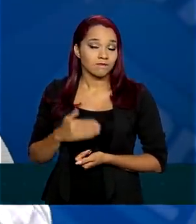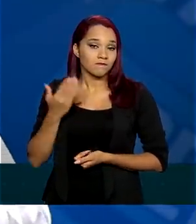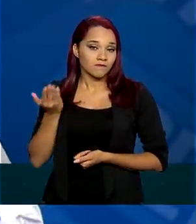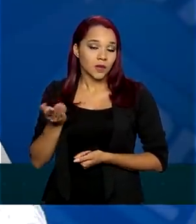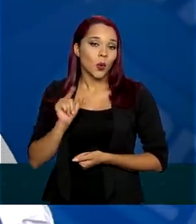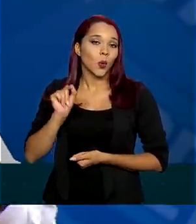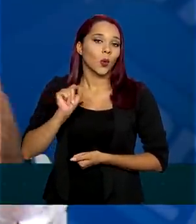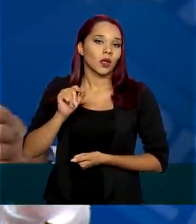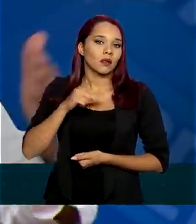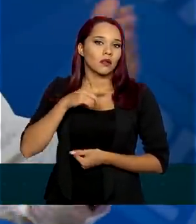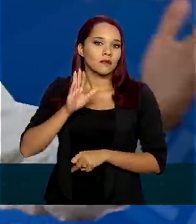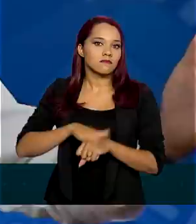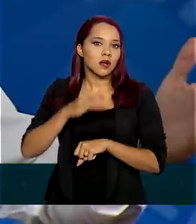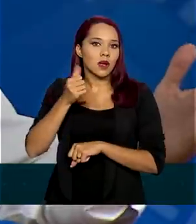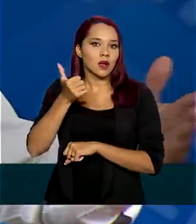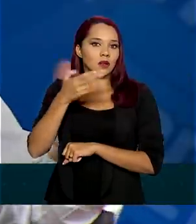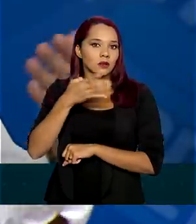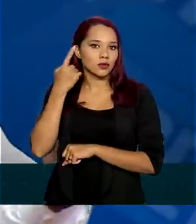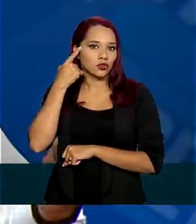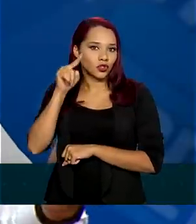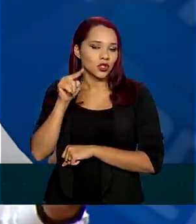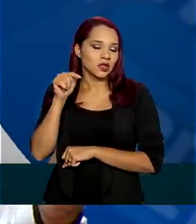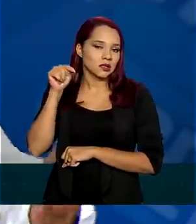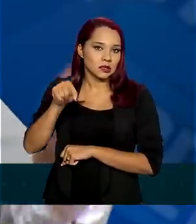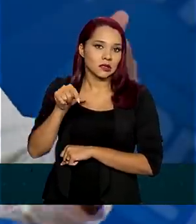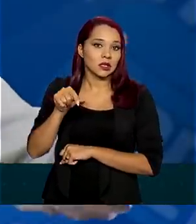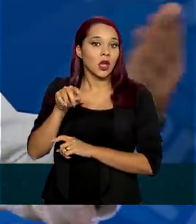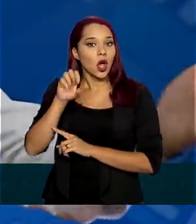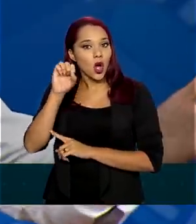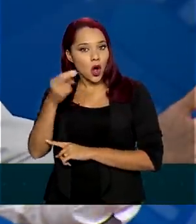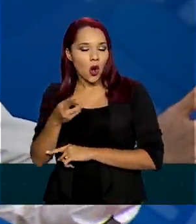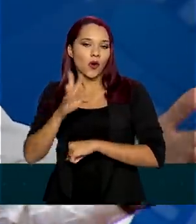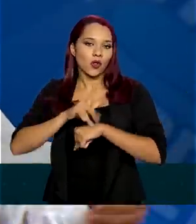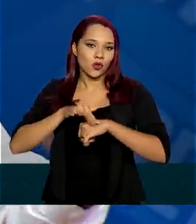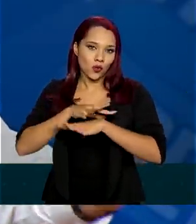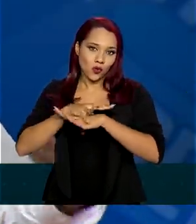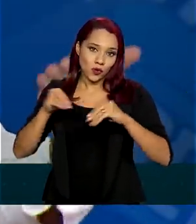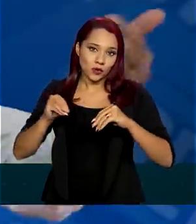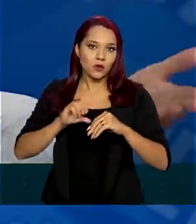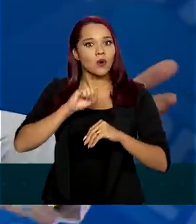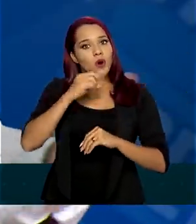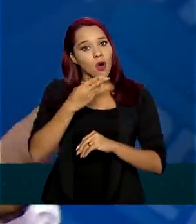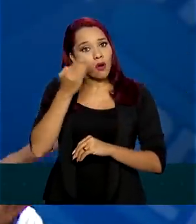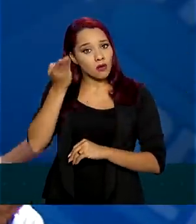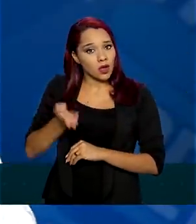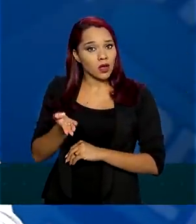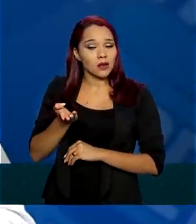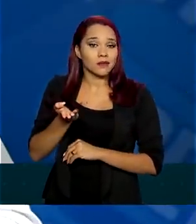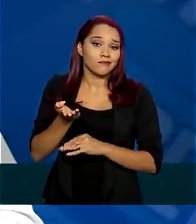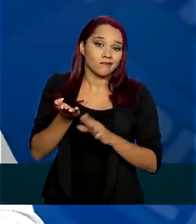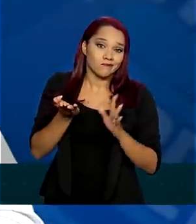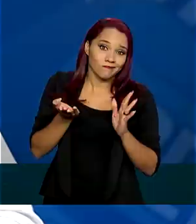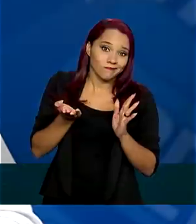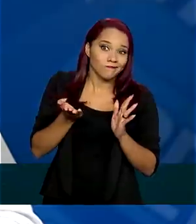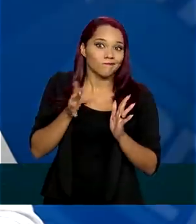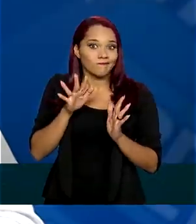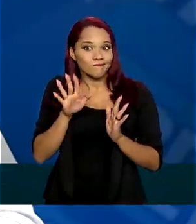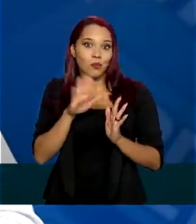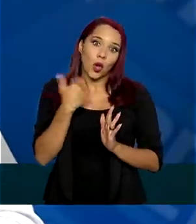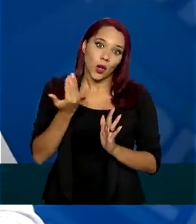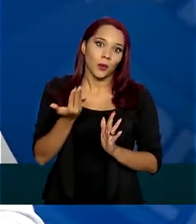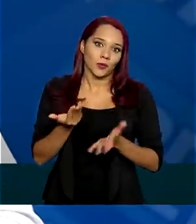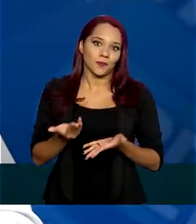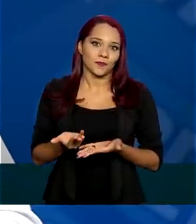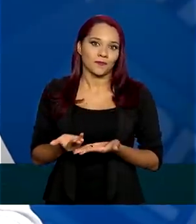que tem mais de 14 dias, em tese, ou ele se curou, ou ele, em tese, foi a